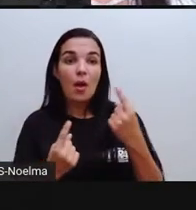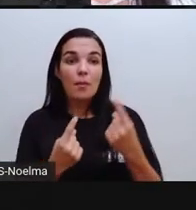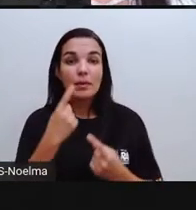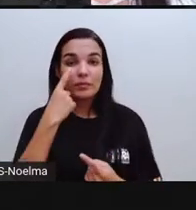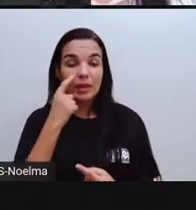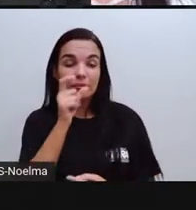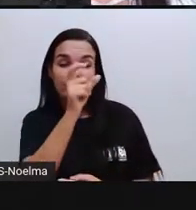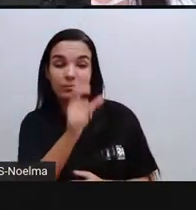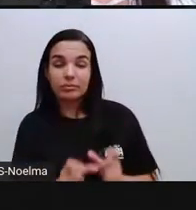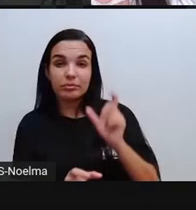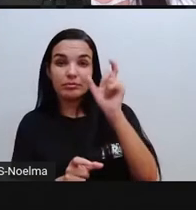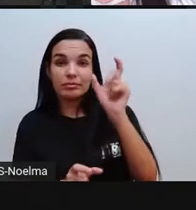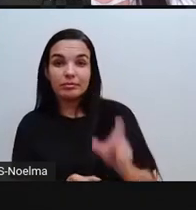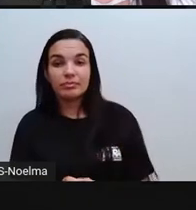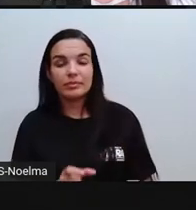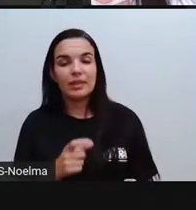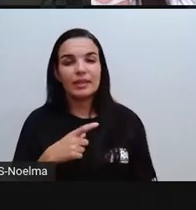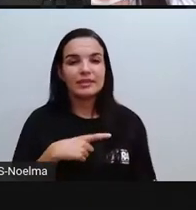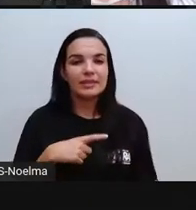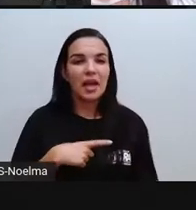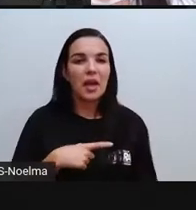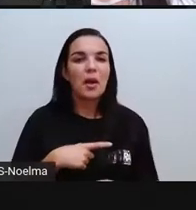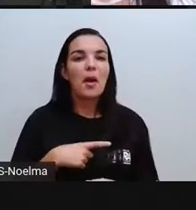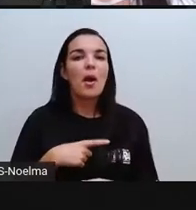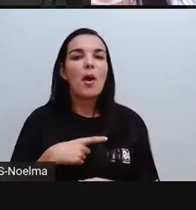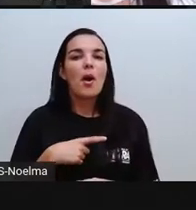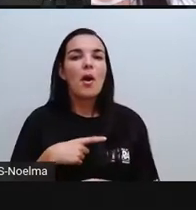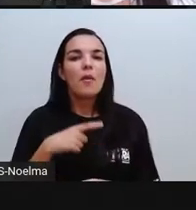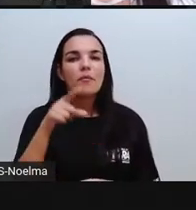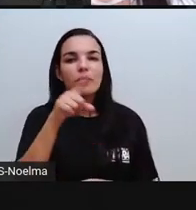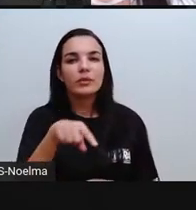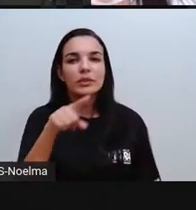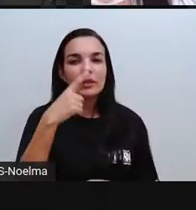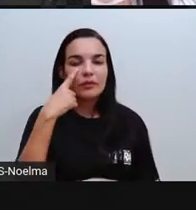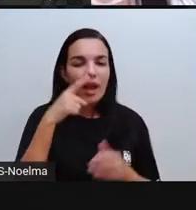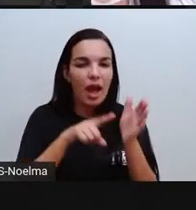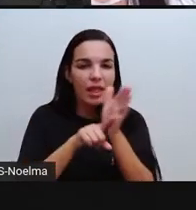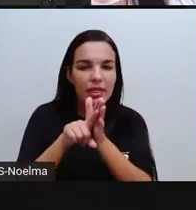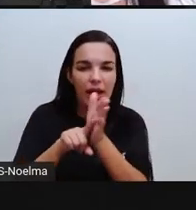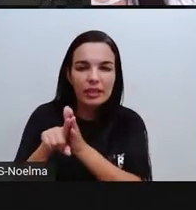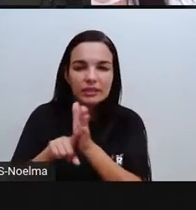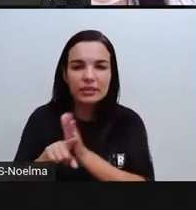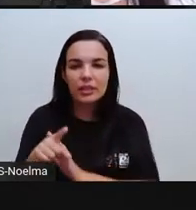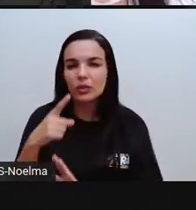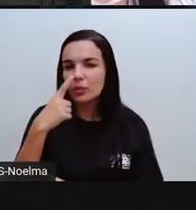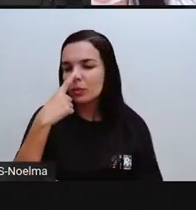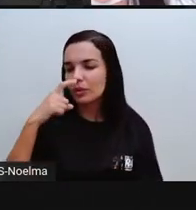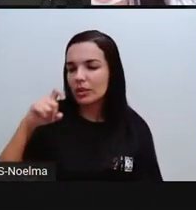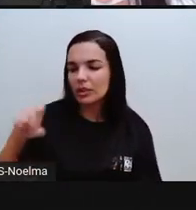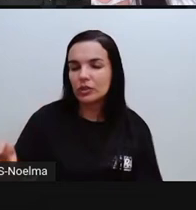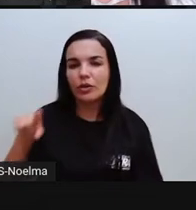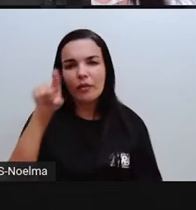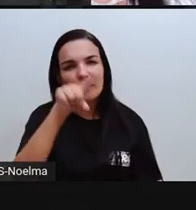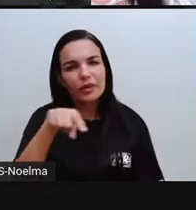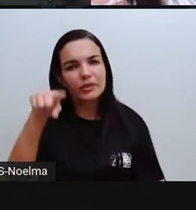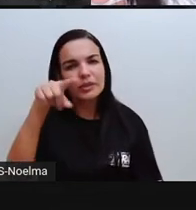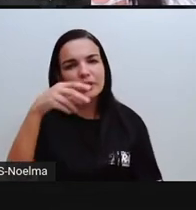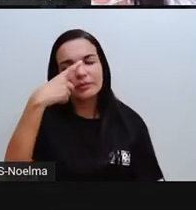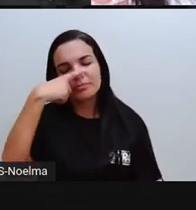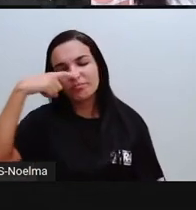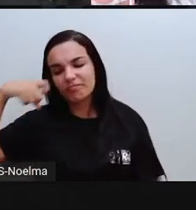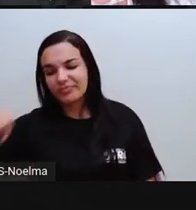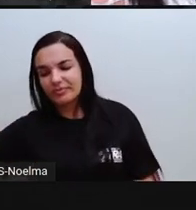vocês terem ideia em relação ao tempo de decomposição, e aí vocês vão analisando quantos desses lixos vocês acabam jogando aí diariamente,